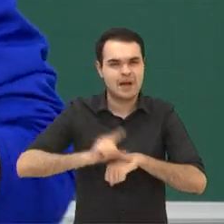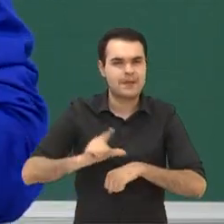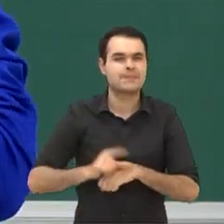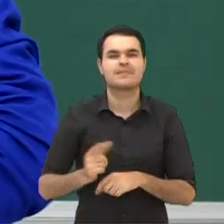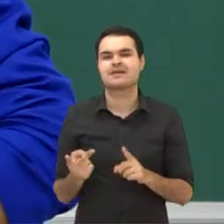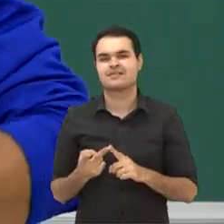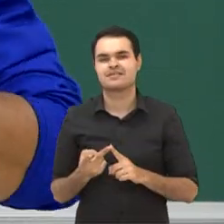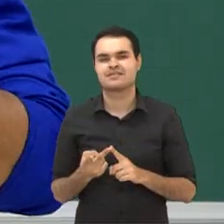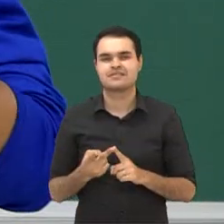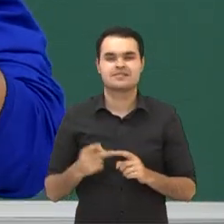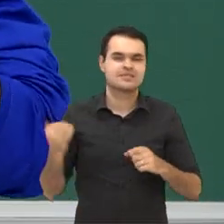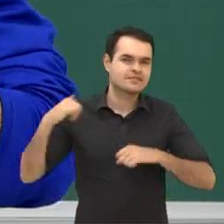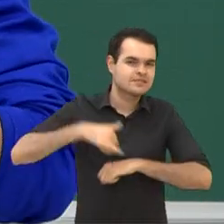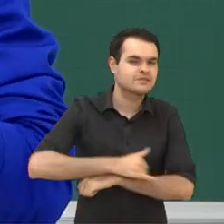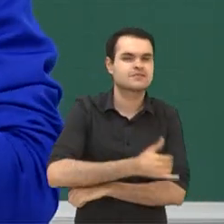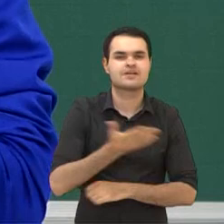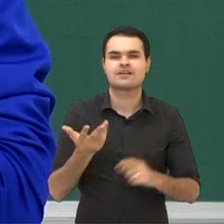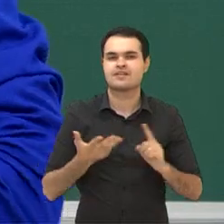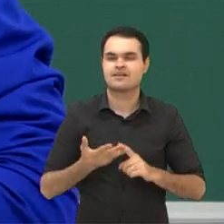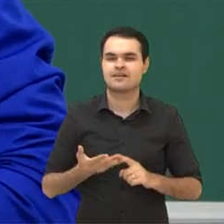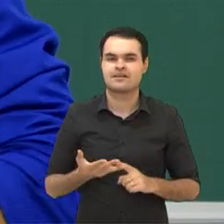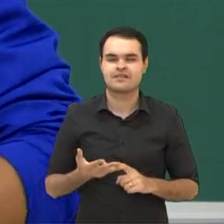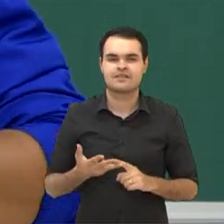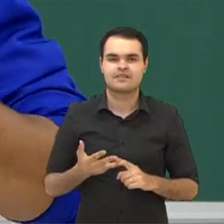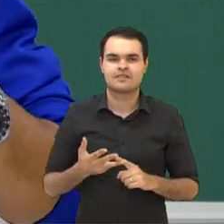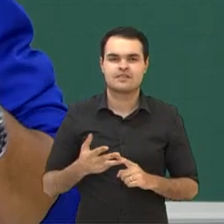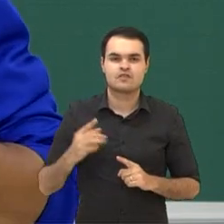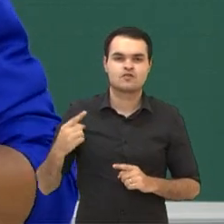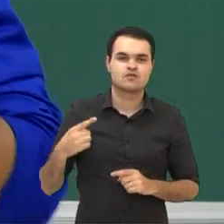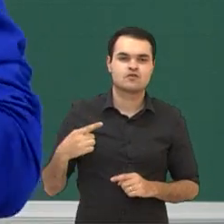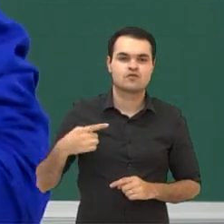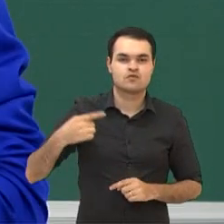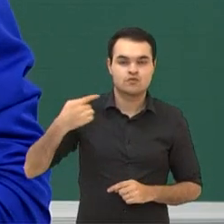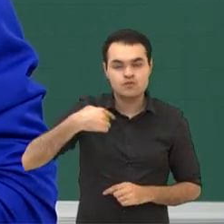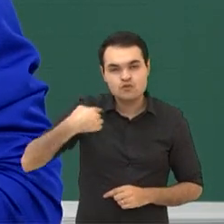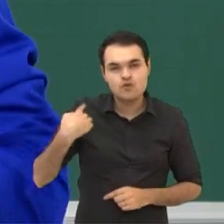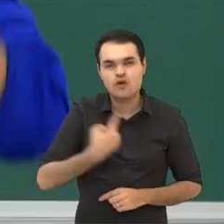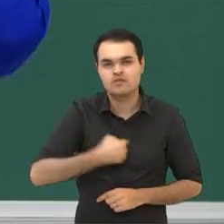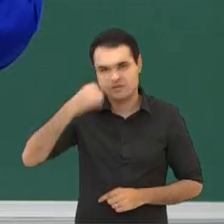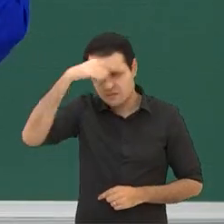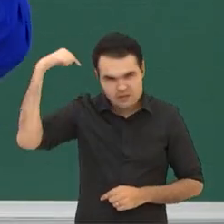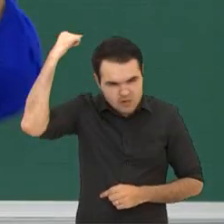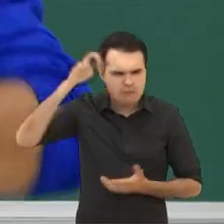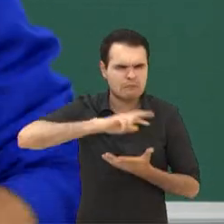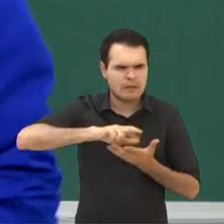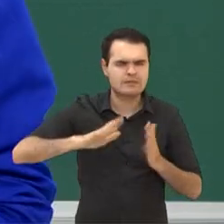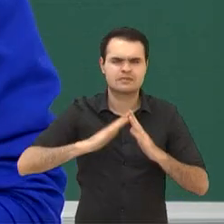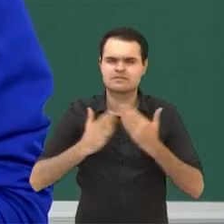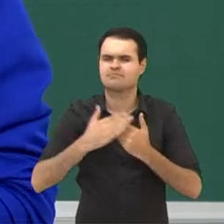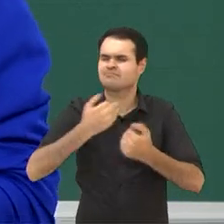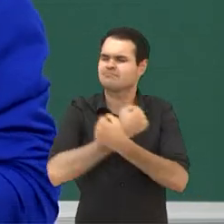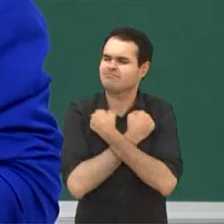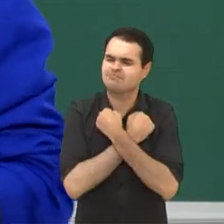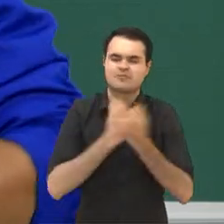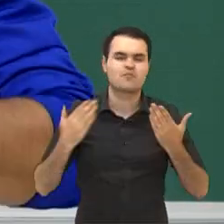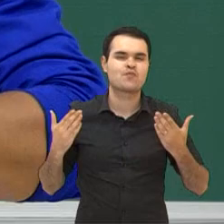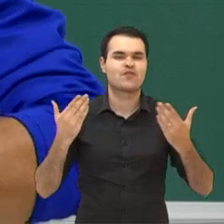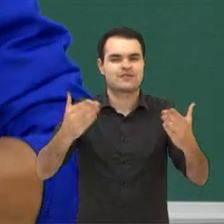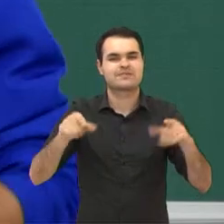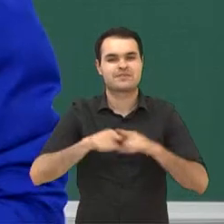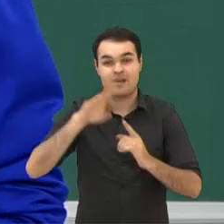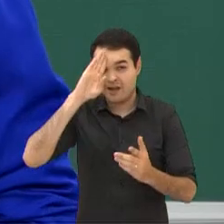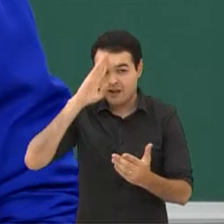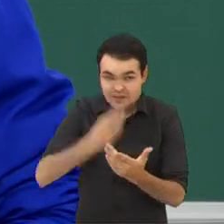trabalho, São José, Colégio Nossa Senhora do Desterro, Colégio Agrícola, aquele abraço pra vocês. E,